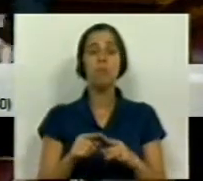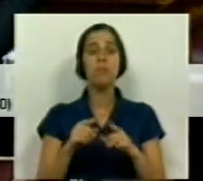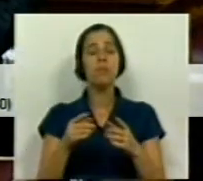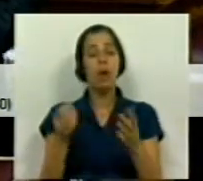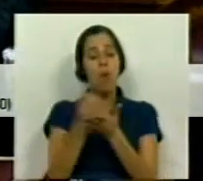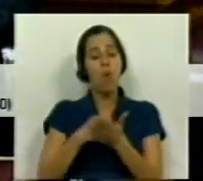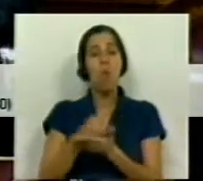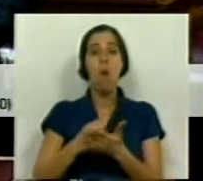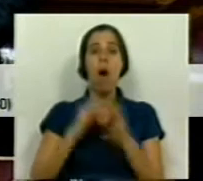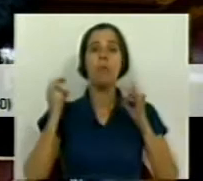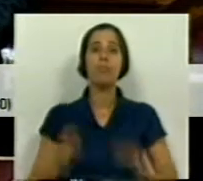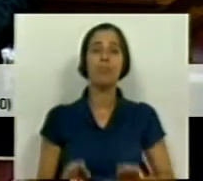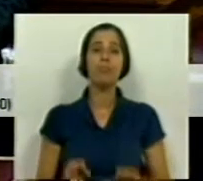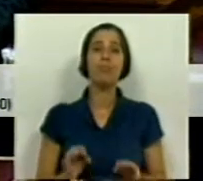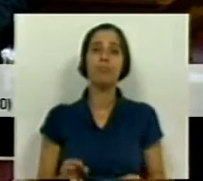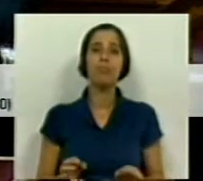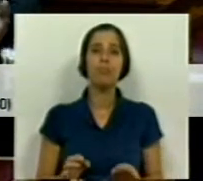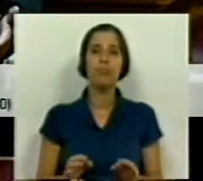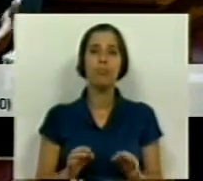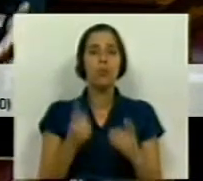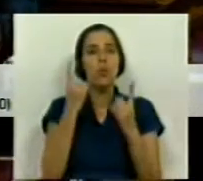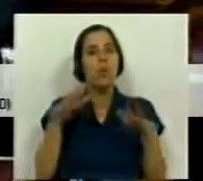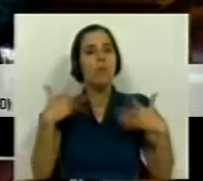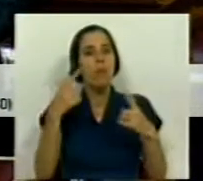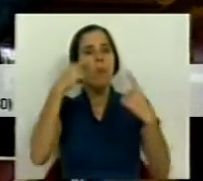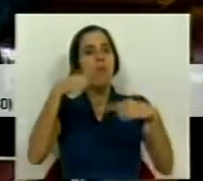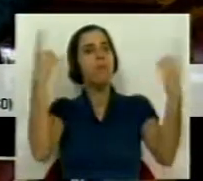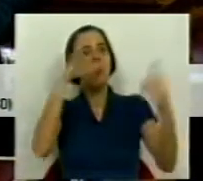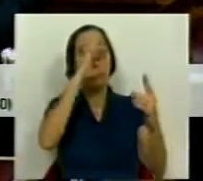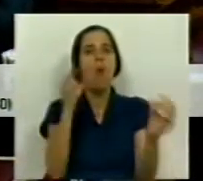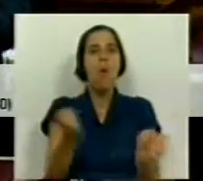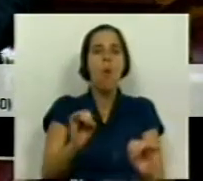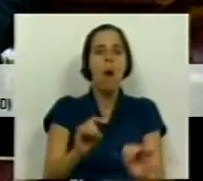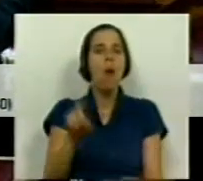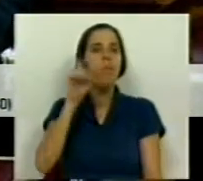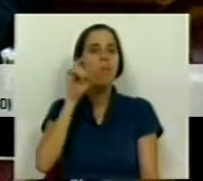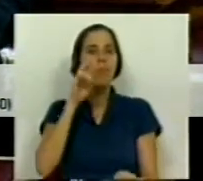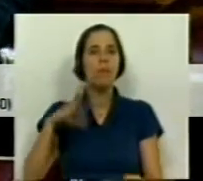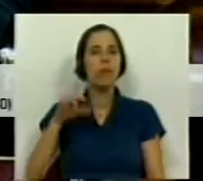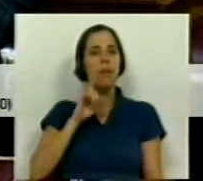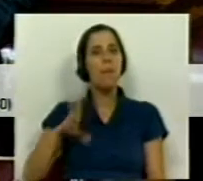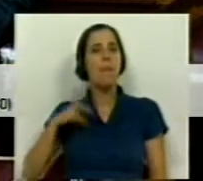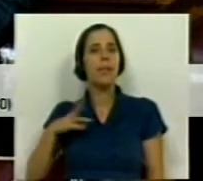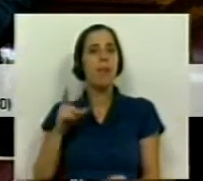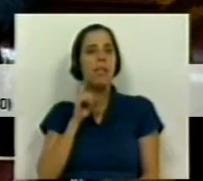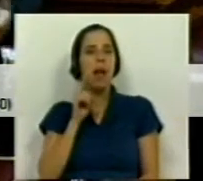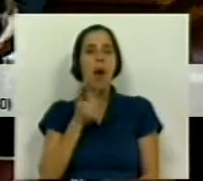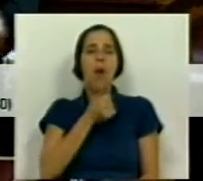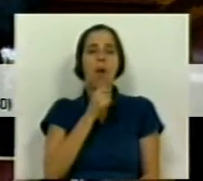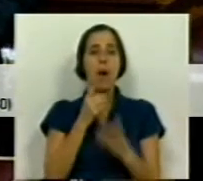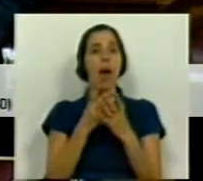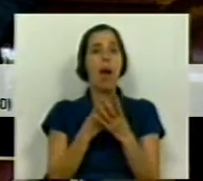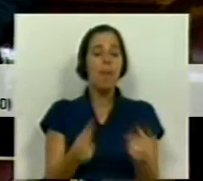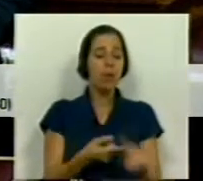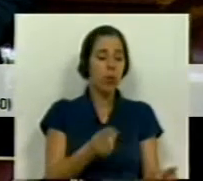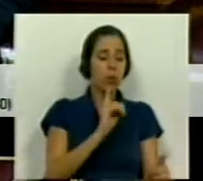inexistência de um instrumento público para a salvaguarda do património imaterial